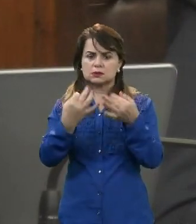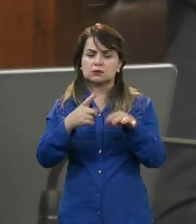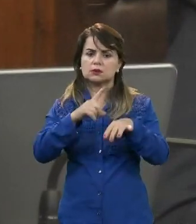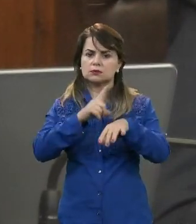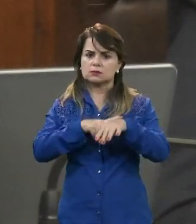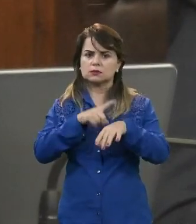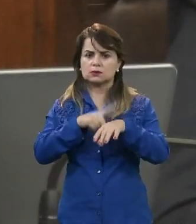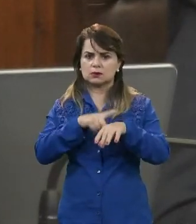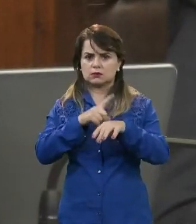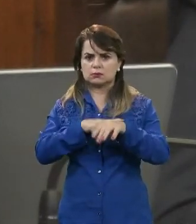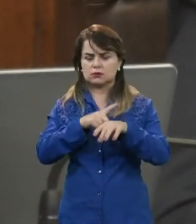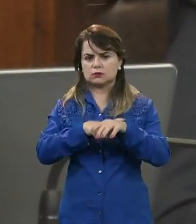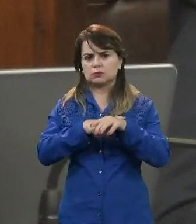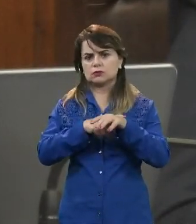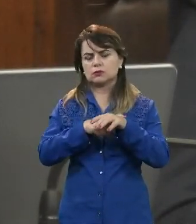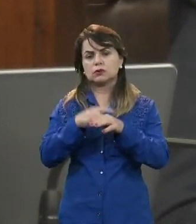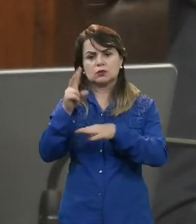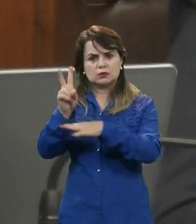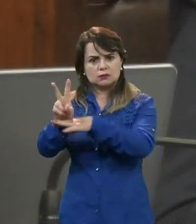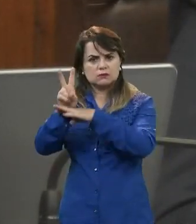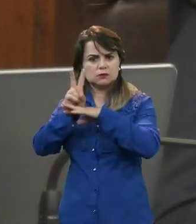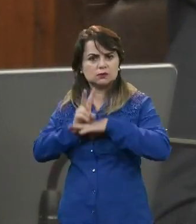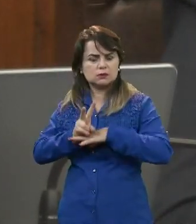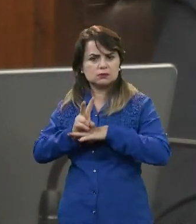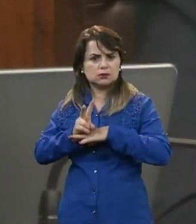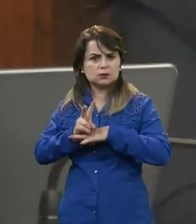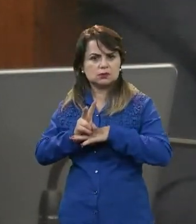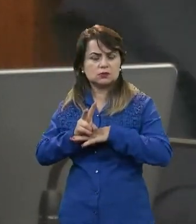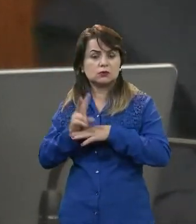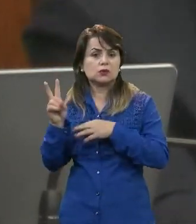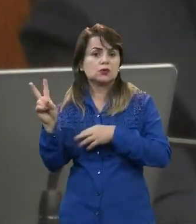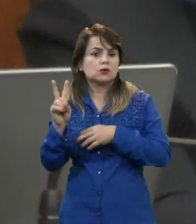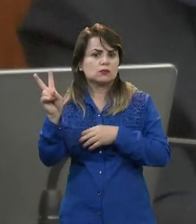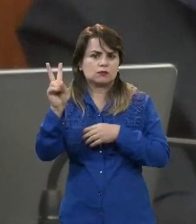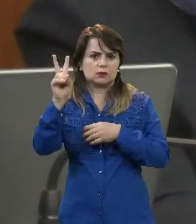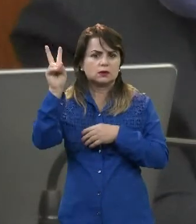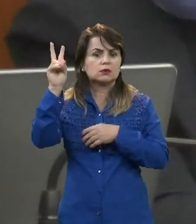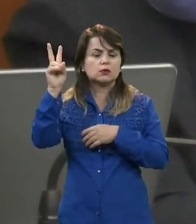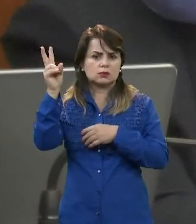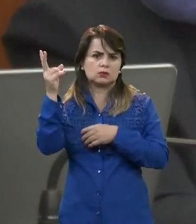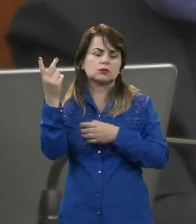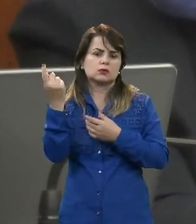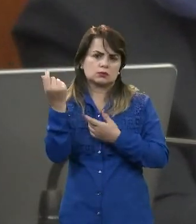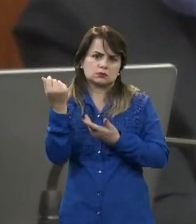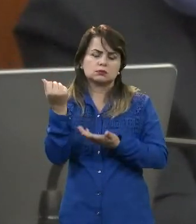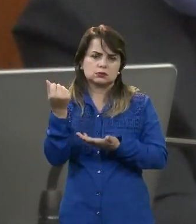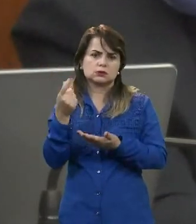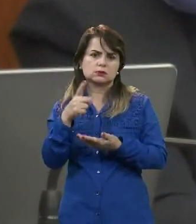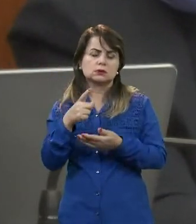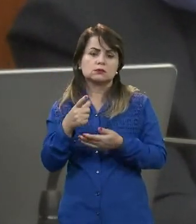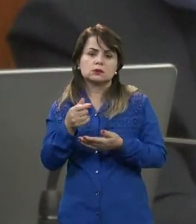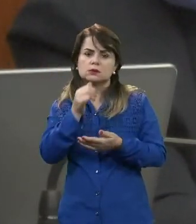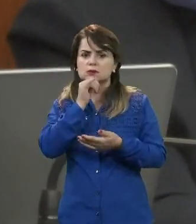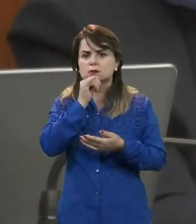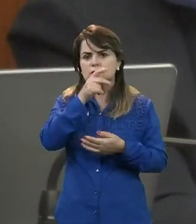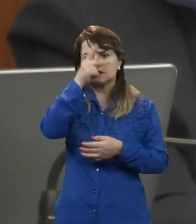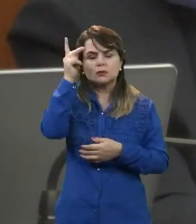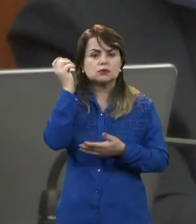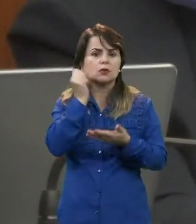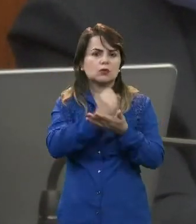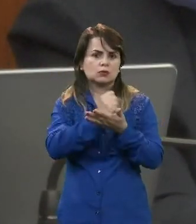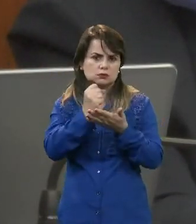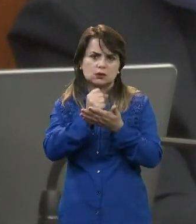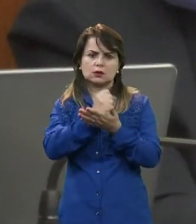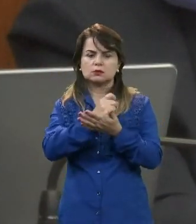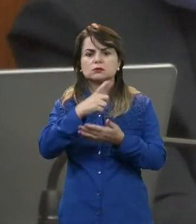financiamento, a margem também. Mas, o que eu queria dizer é assim, todos que possuem contrato, na Caixa tem que ter pelo menos seis meses,